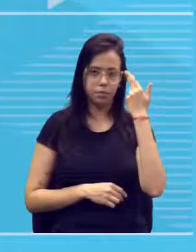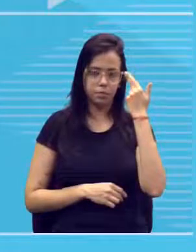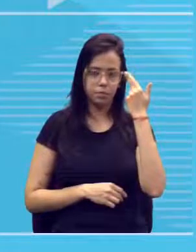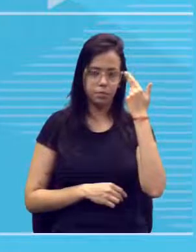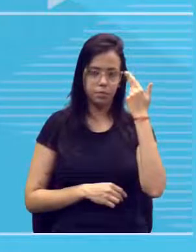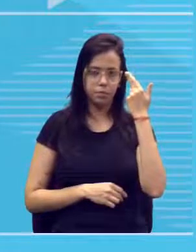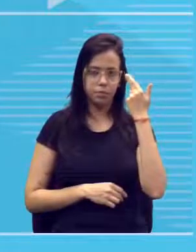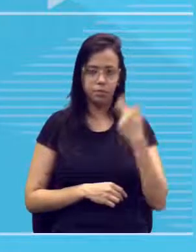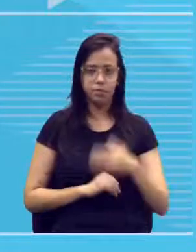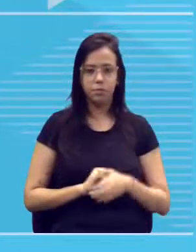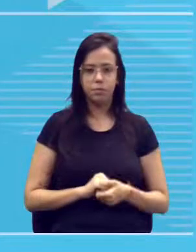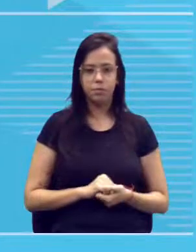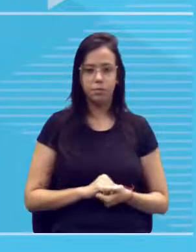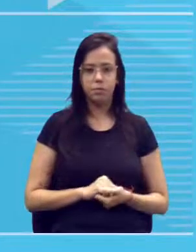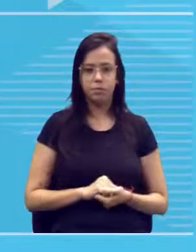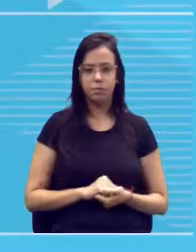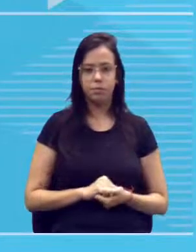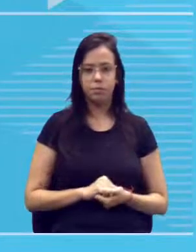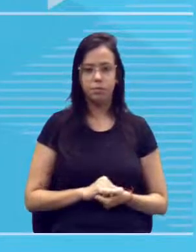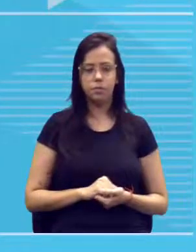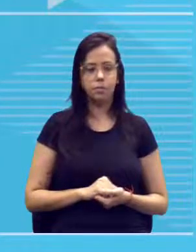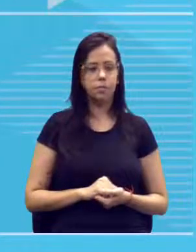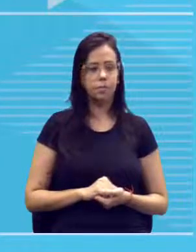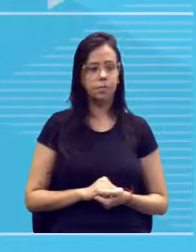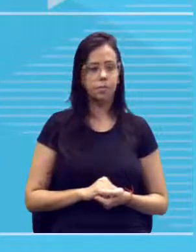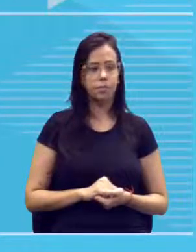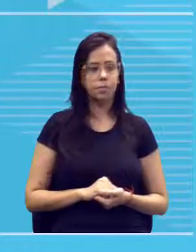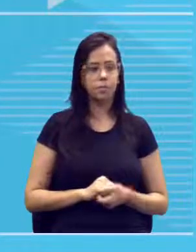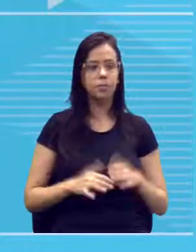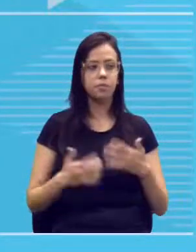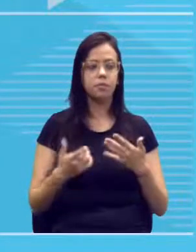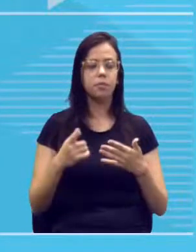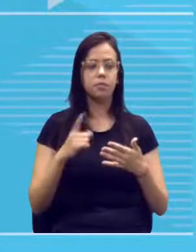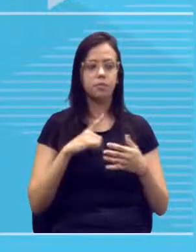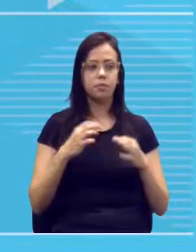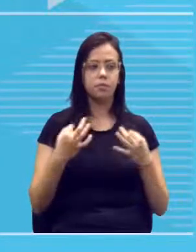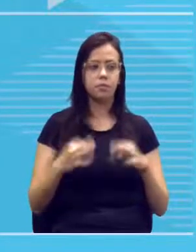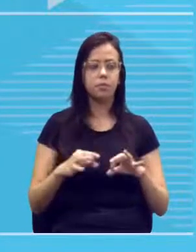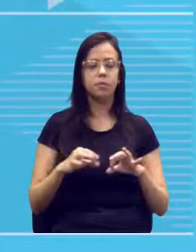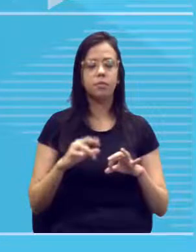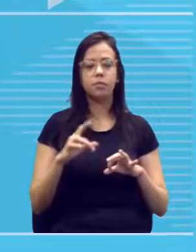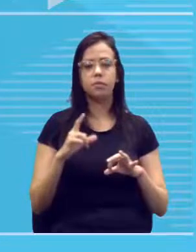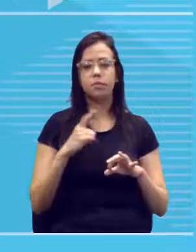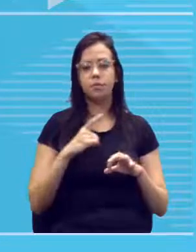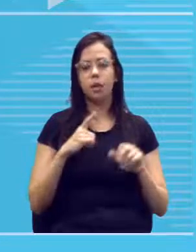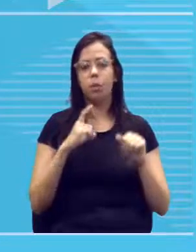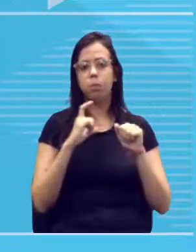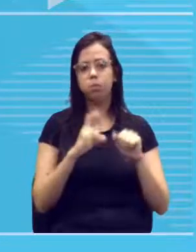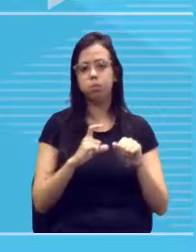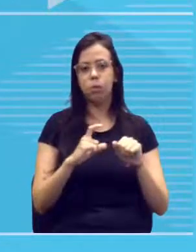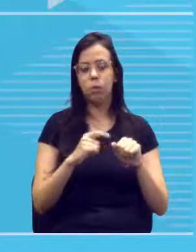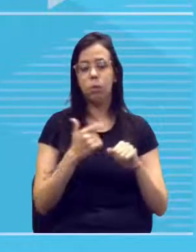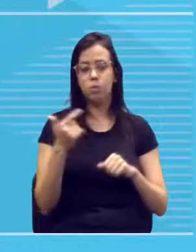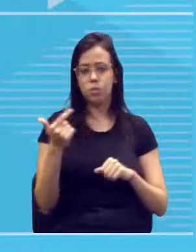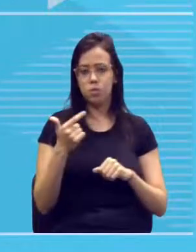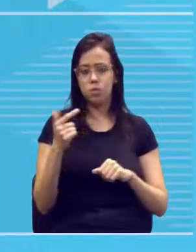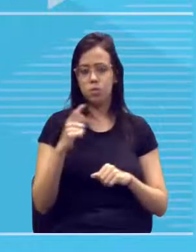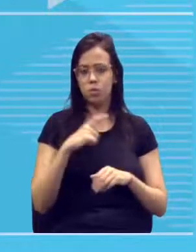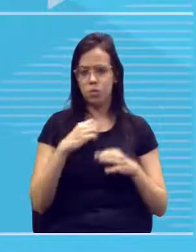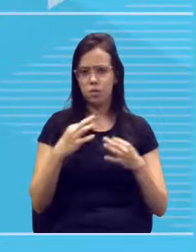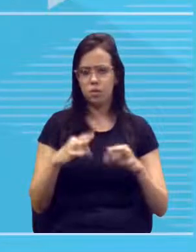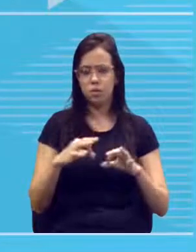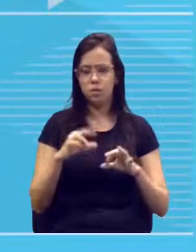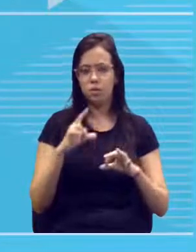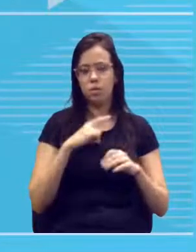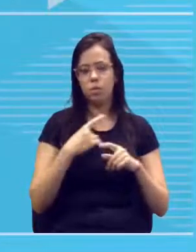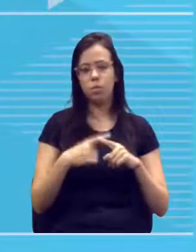Ou seja, eu tenho certeza que ele vai ter o gene azão. E o segundo gene, eu tenho certeza? Tenho. Sabe por quê? Porque